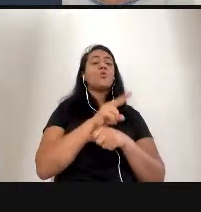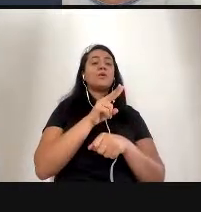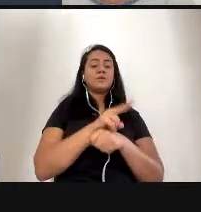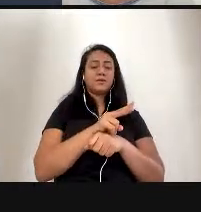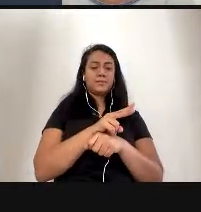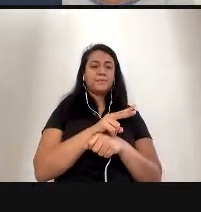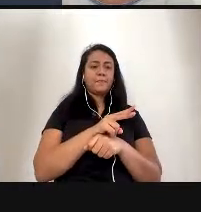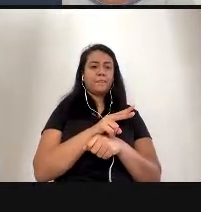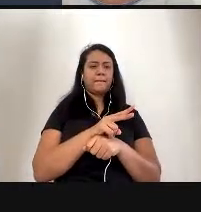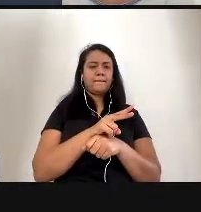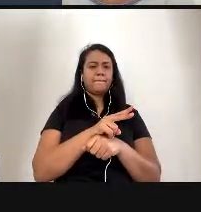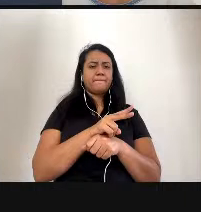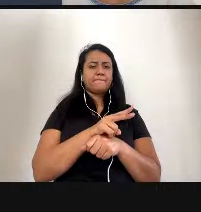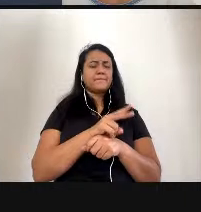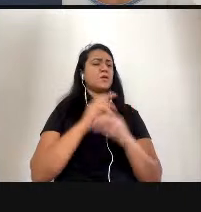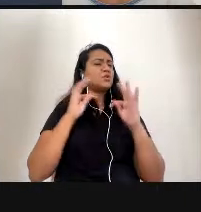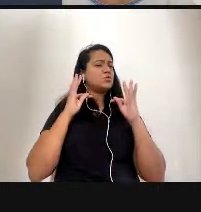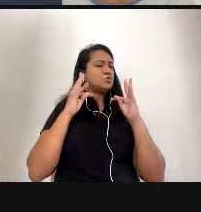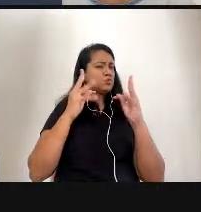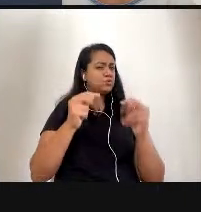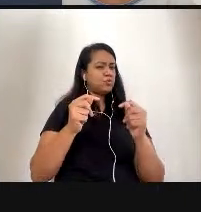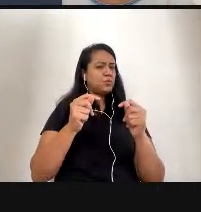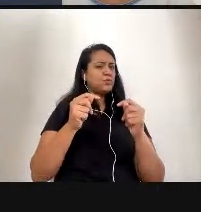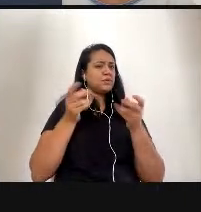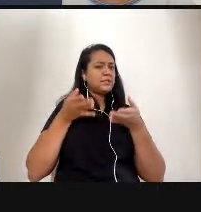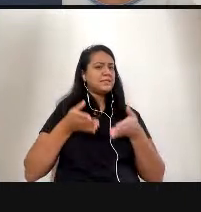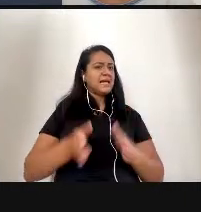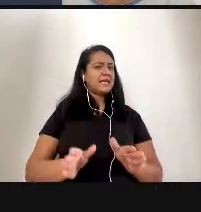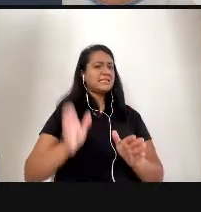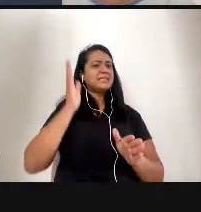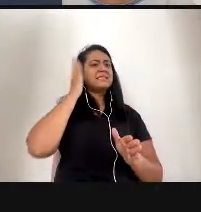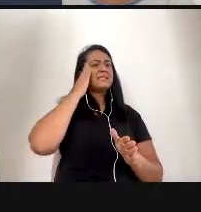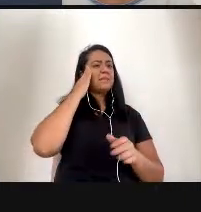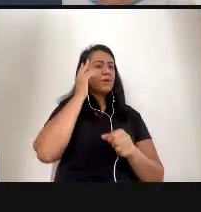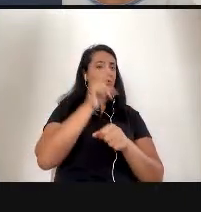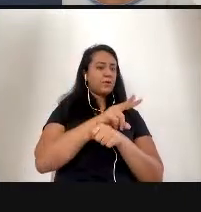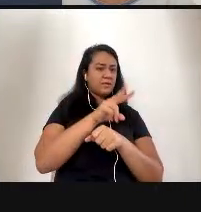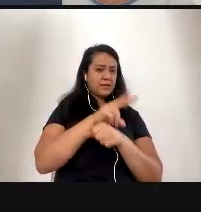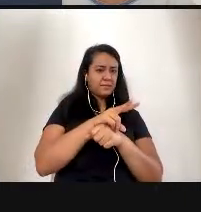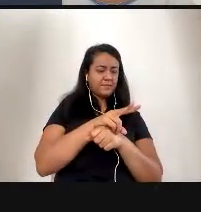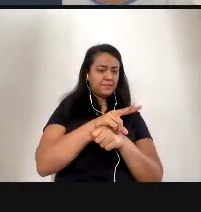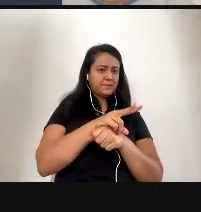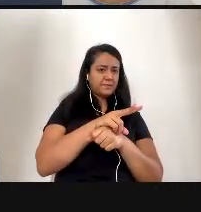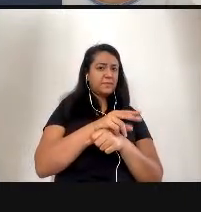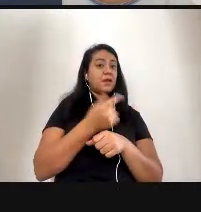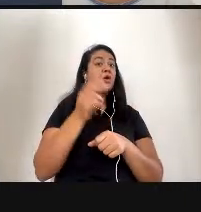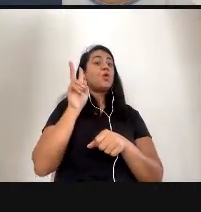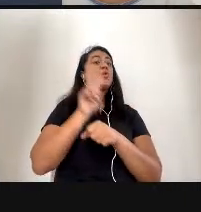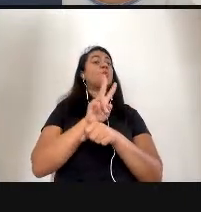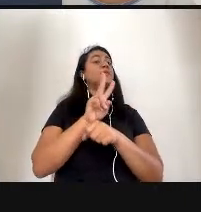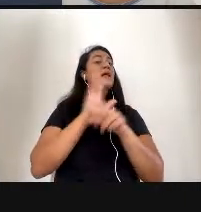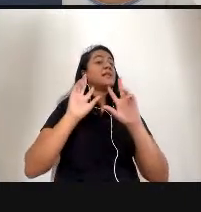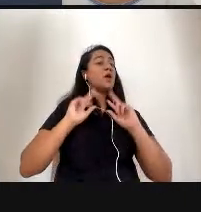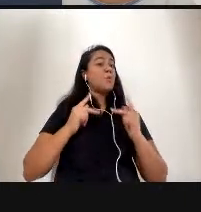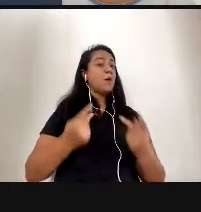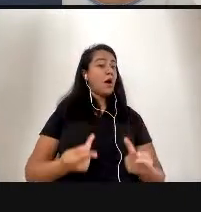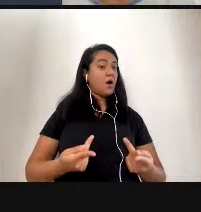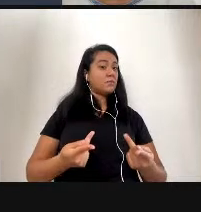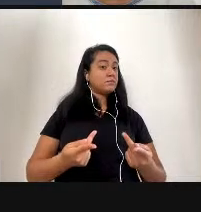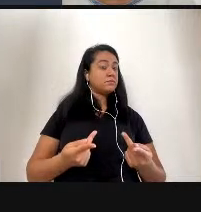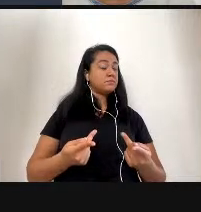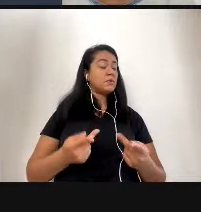Todo mundo nasce sabendo cuidar? O cuidado é humano? O cuidado é naturalmente maternal?